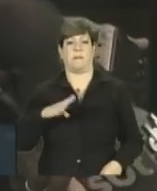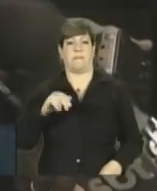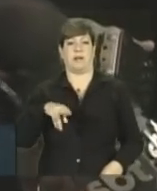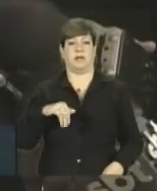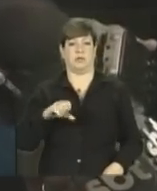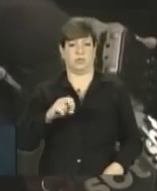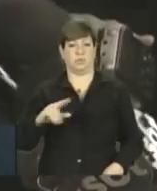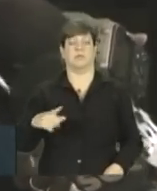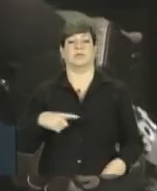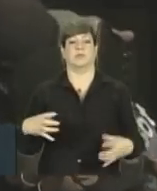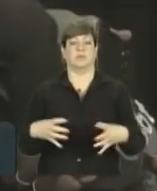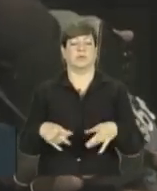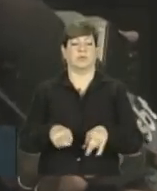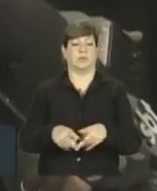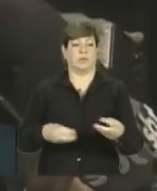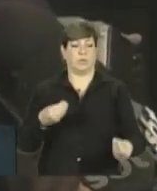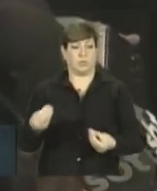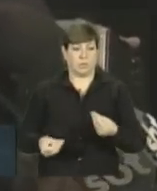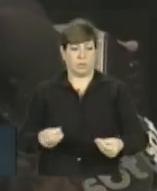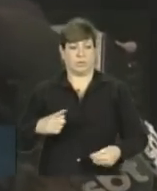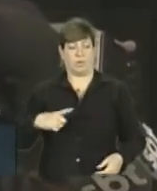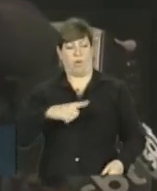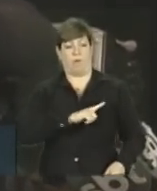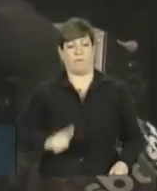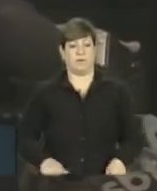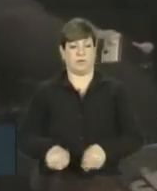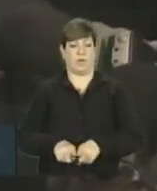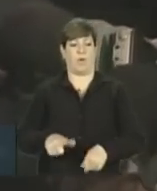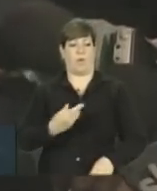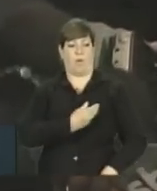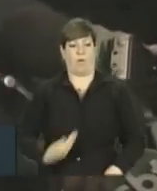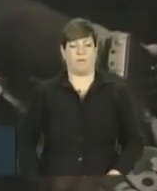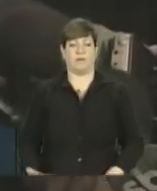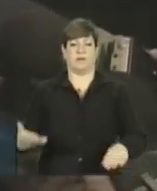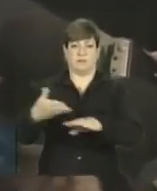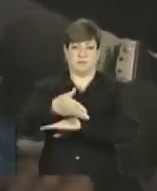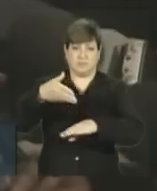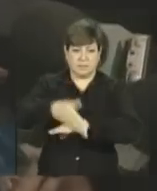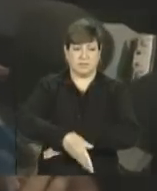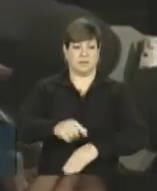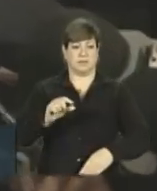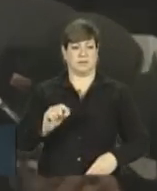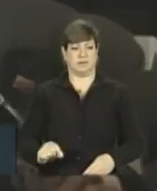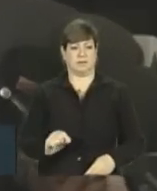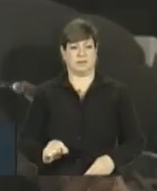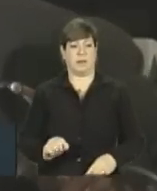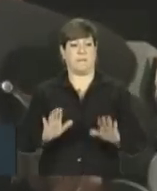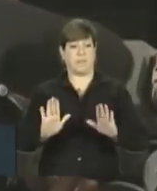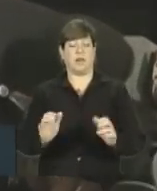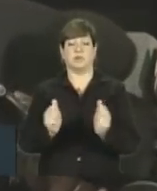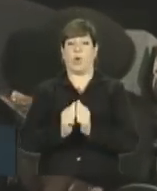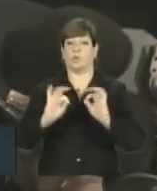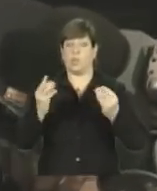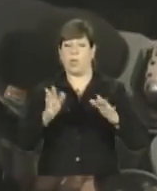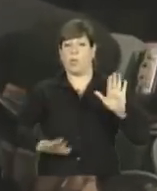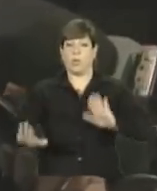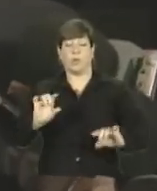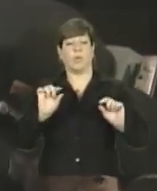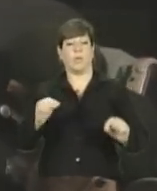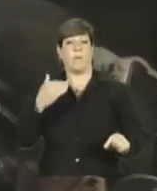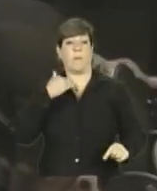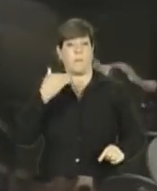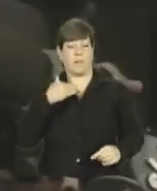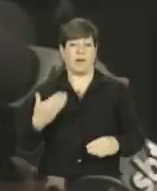orientado pelo governador e pelo governo para participar do negócio, para entrar, mas com todas as cautelas com que o banco